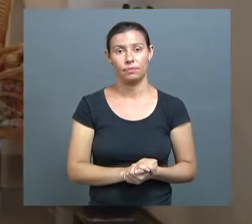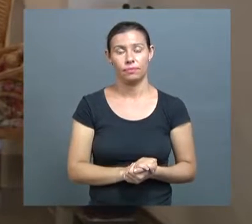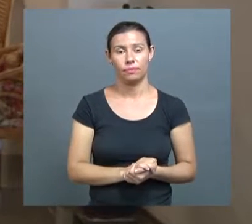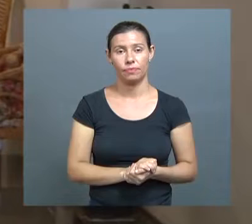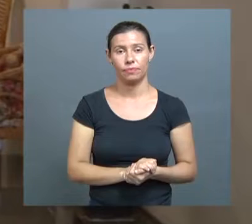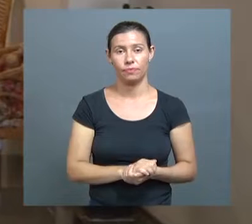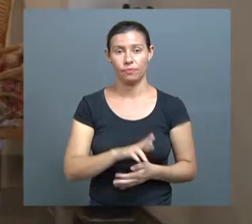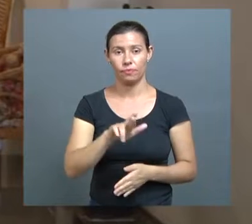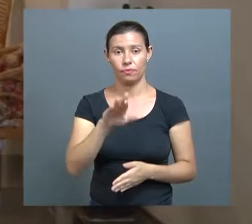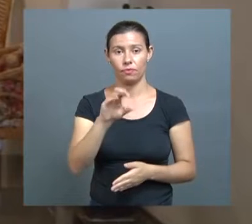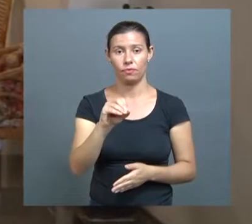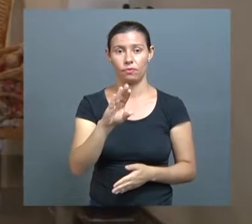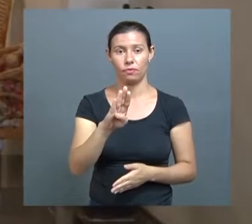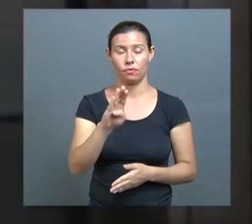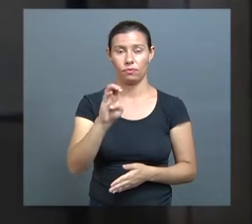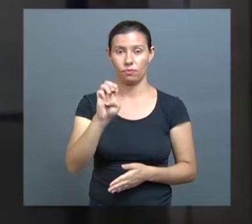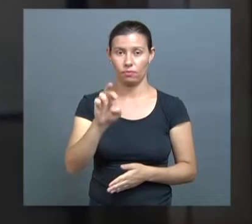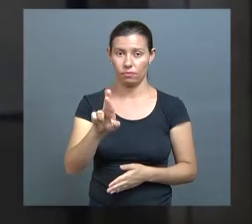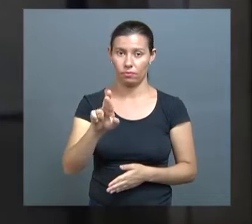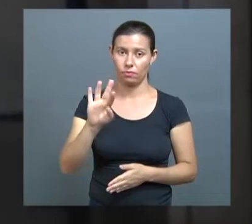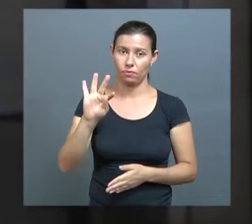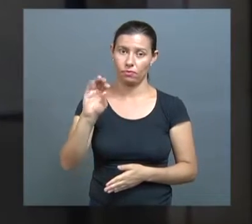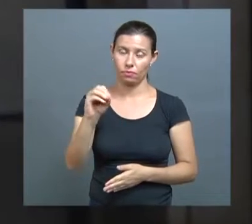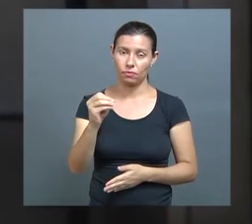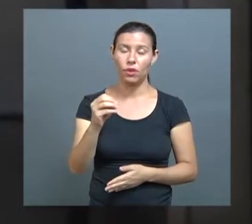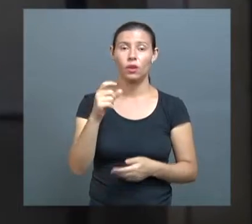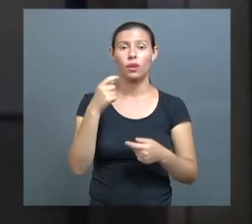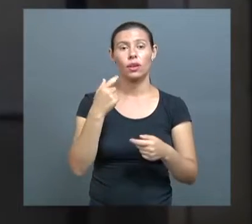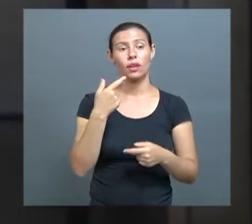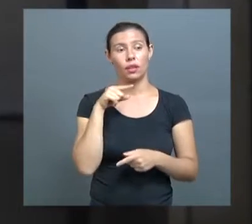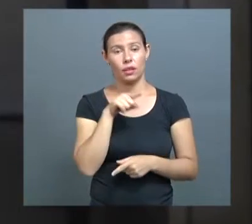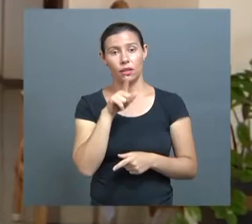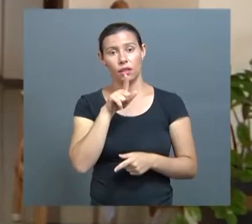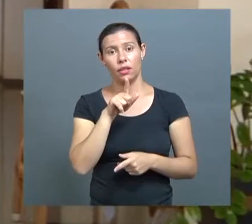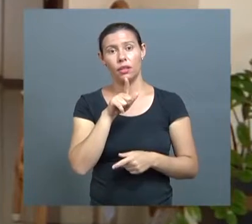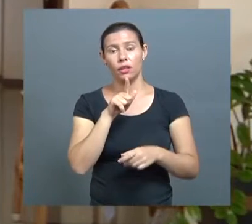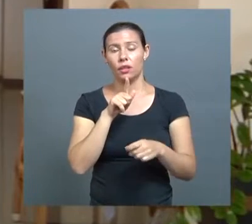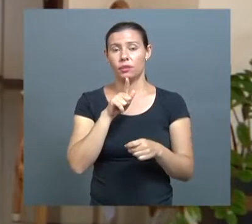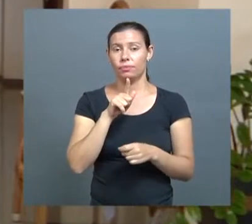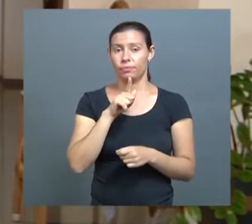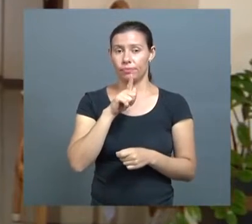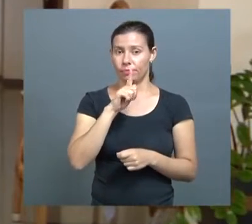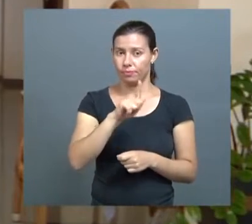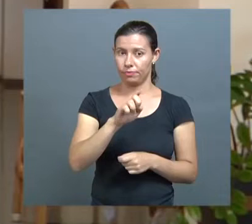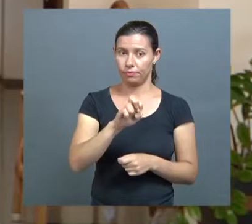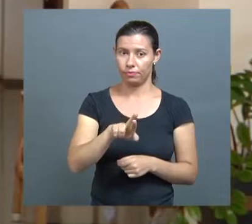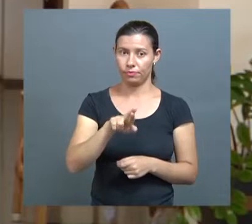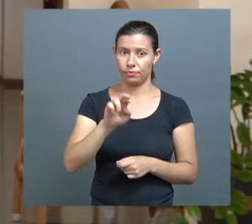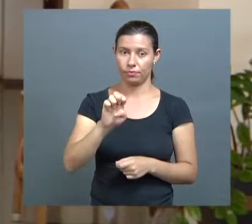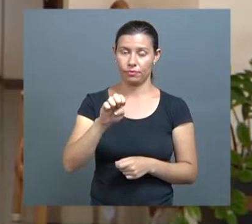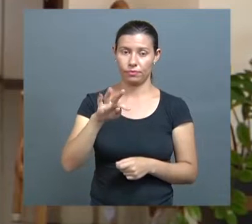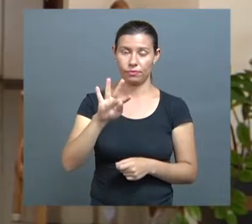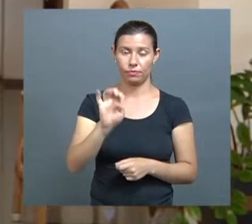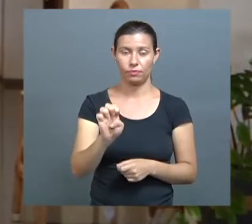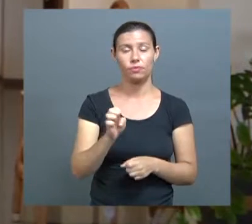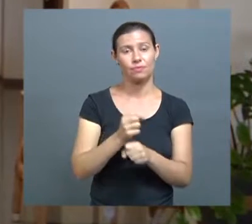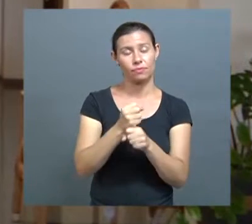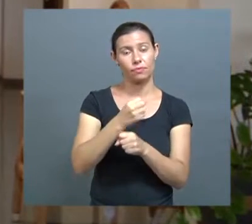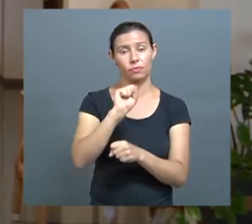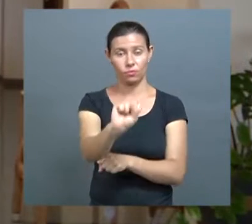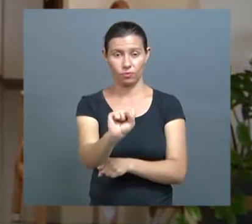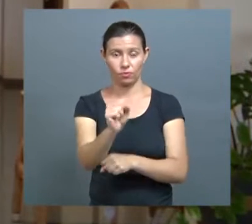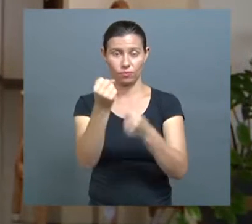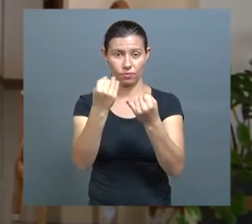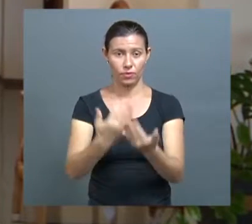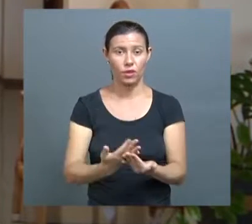pronto-atendimento durante oito anos, e fala sobre a importância do PSO. São atendidos pacientes da população em geral, de